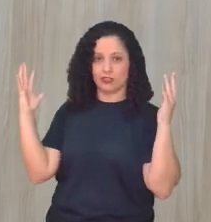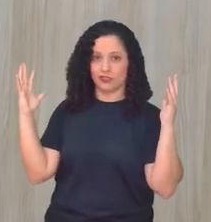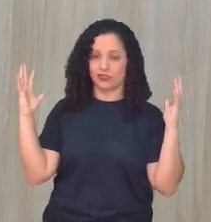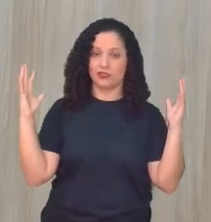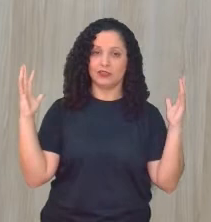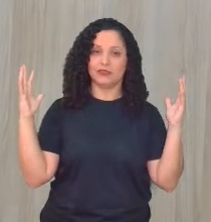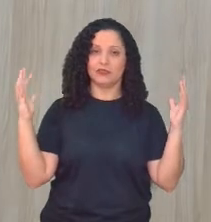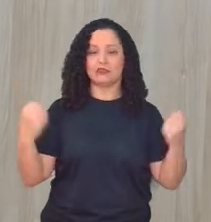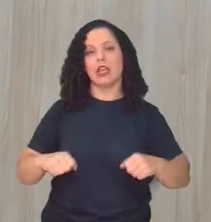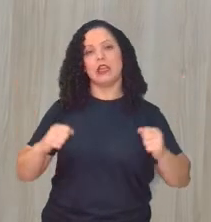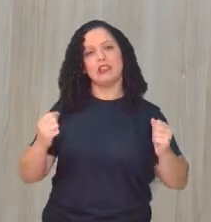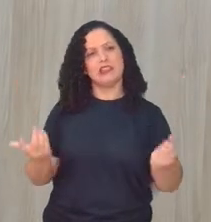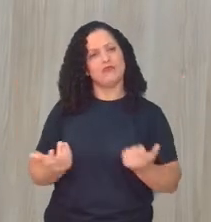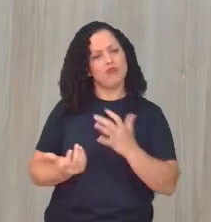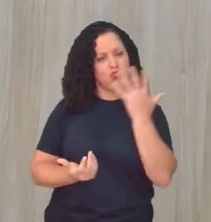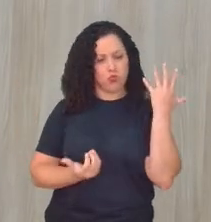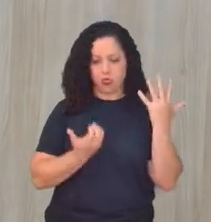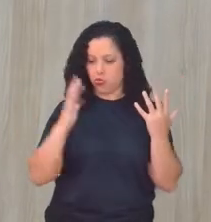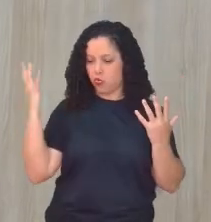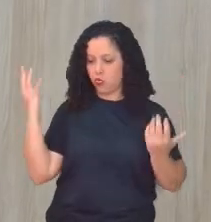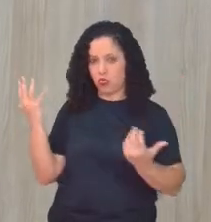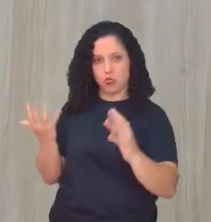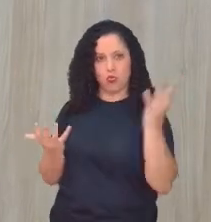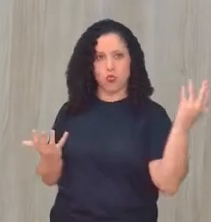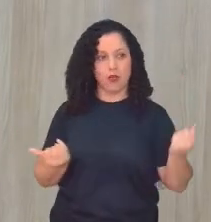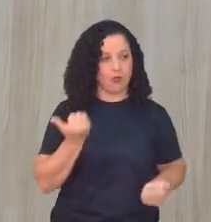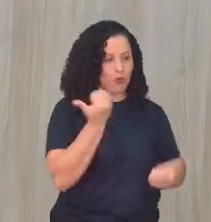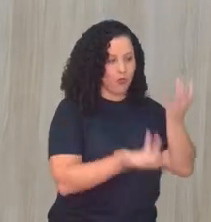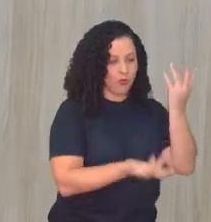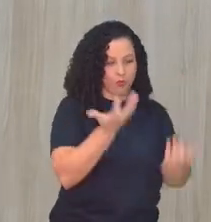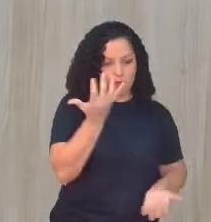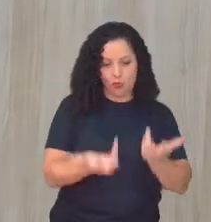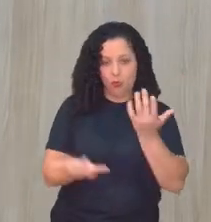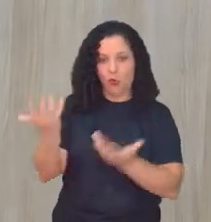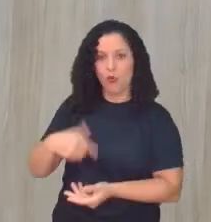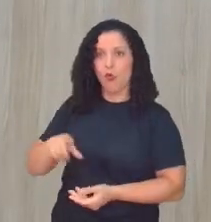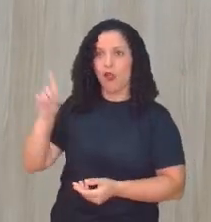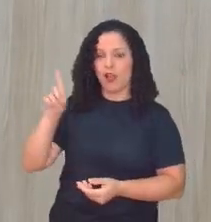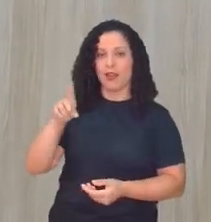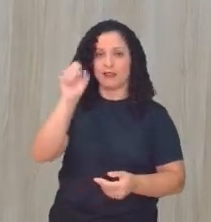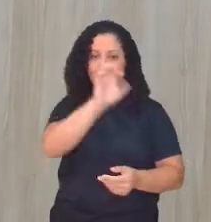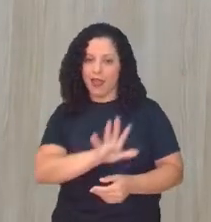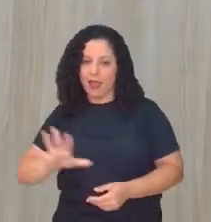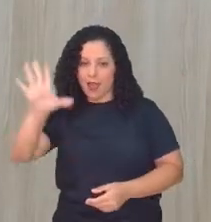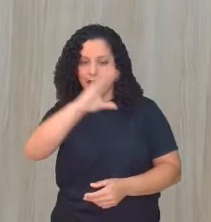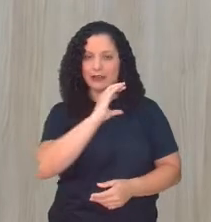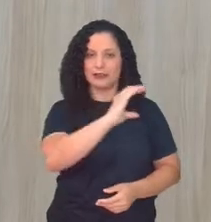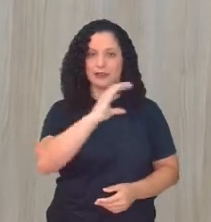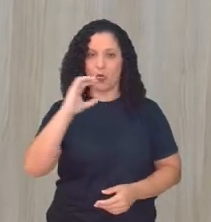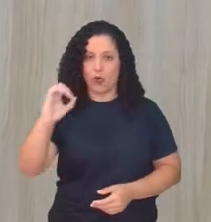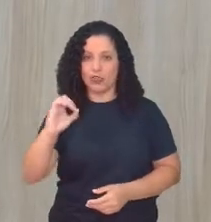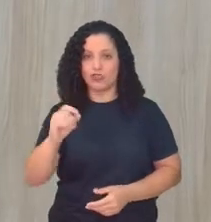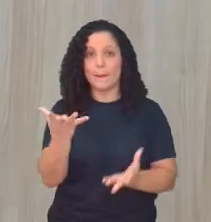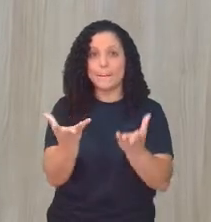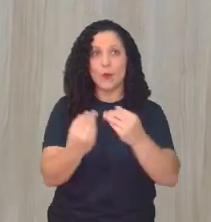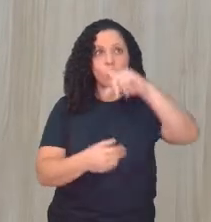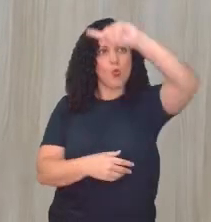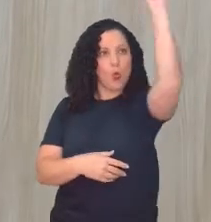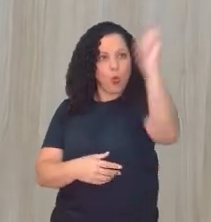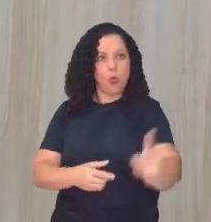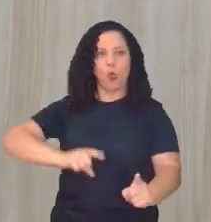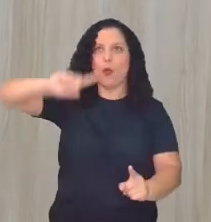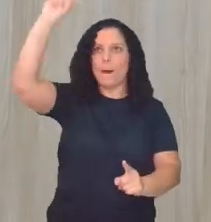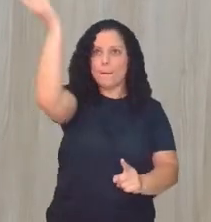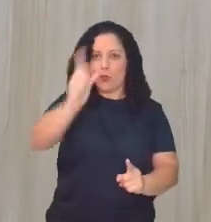Que cresce ali com a ocorrência, porque lá no centro-oeste acontece muito raio para surgir. Isso é uma das áreas que mais caem raio no mundo. Por que eu falei tudo isso?